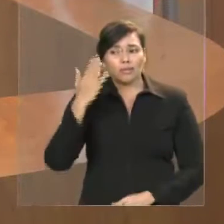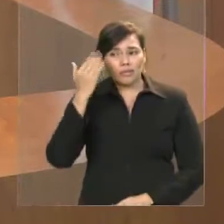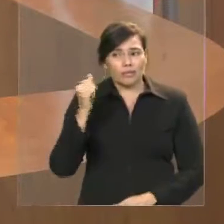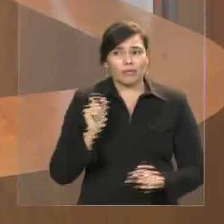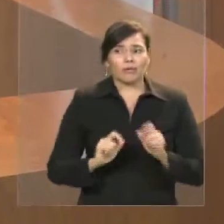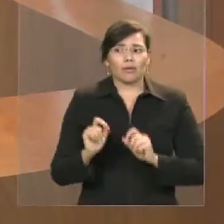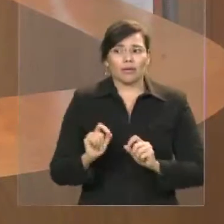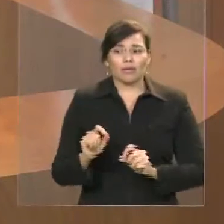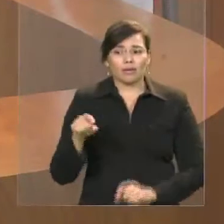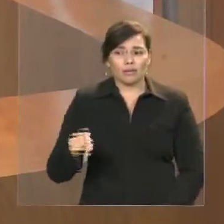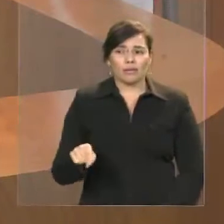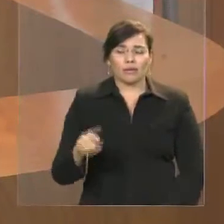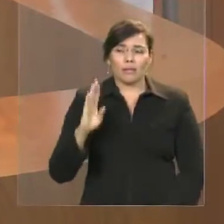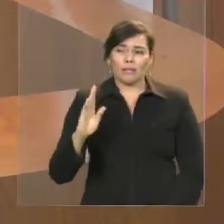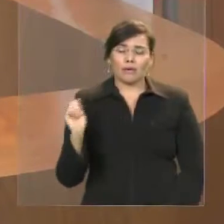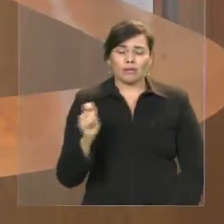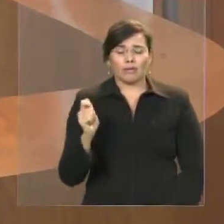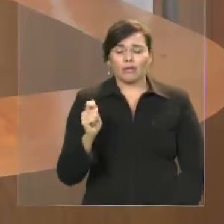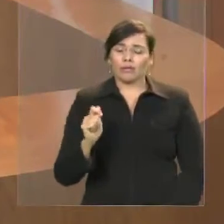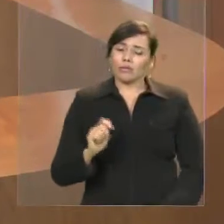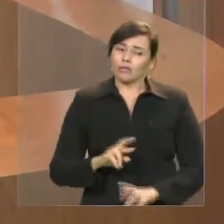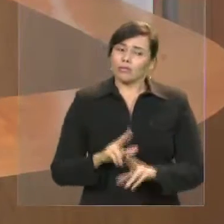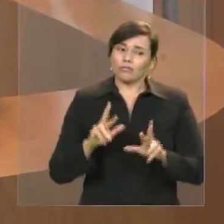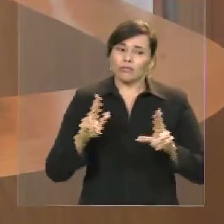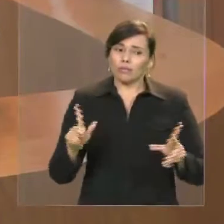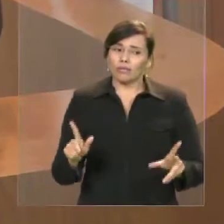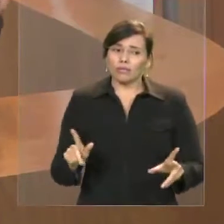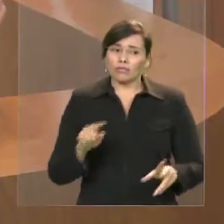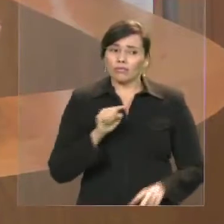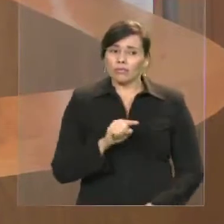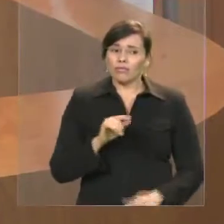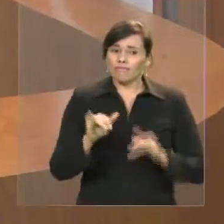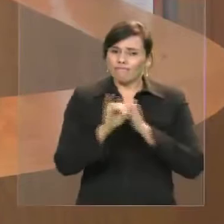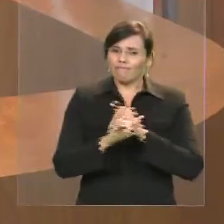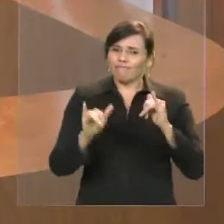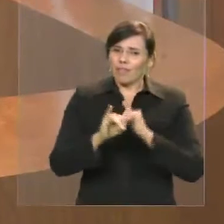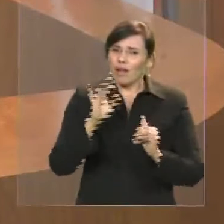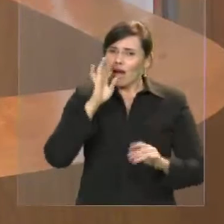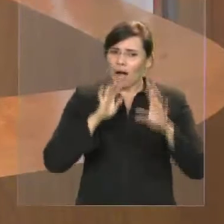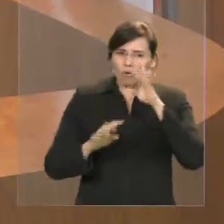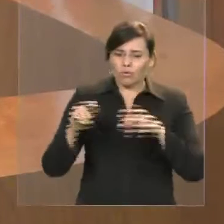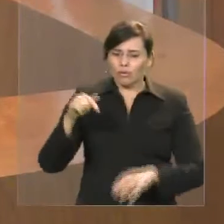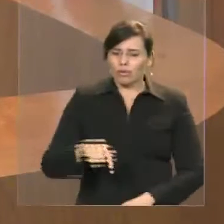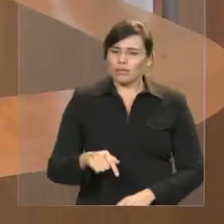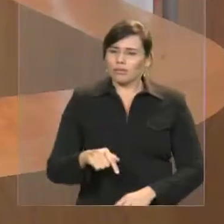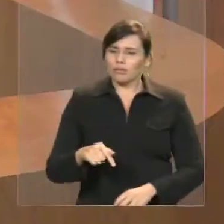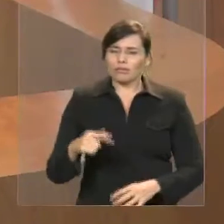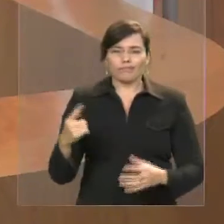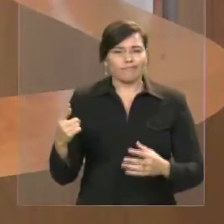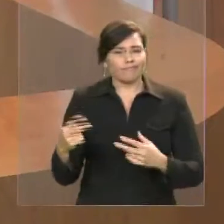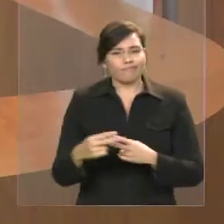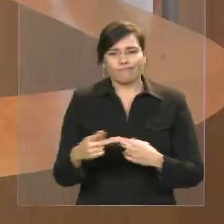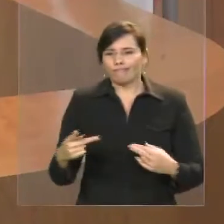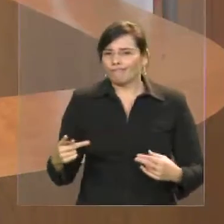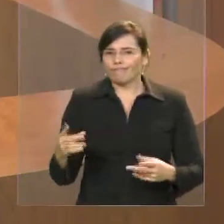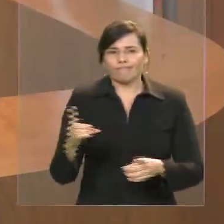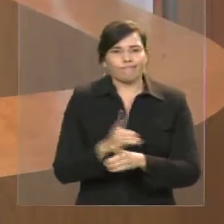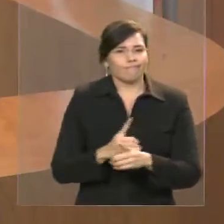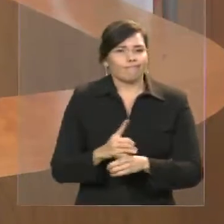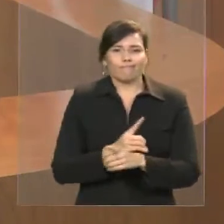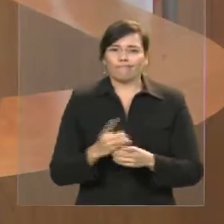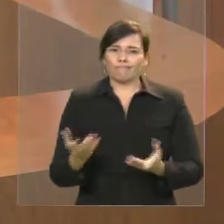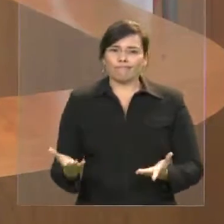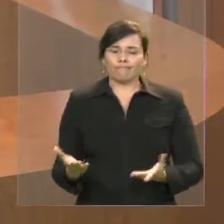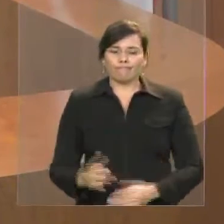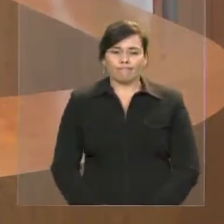realidade da Barra do Corda. E eu começo dizendo que o dado que demonstra bem